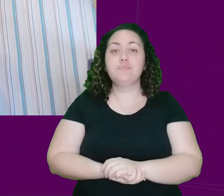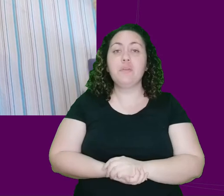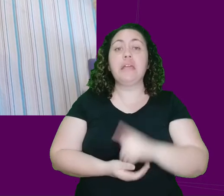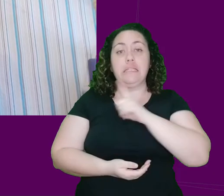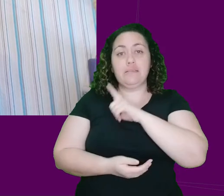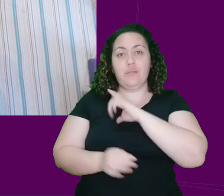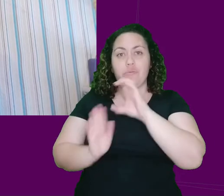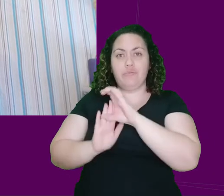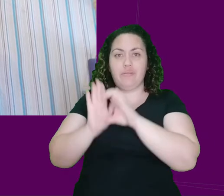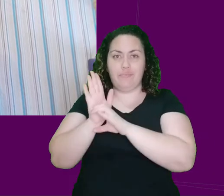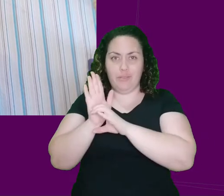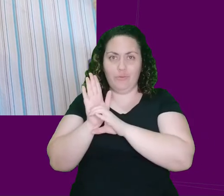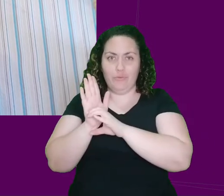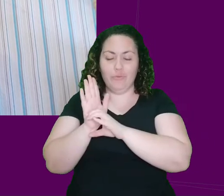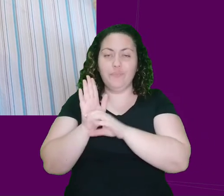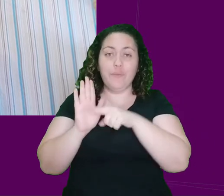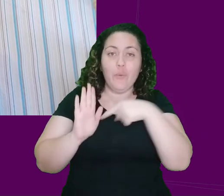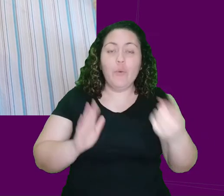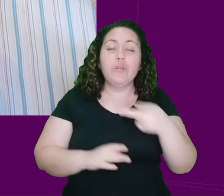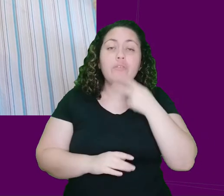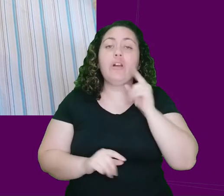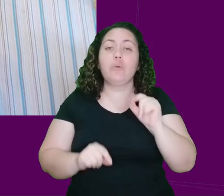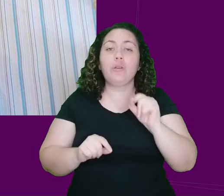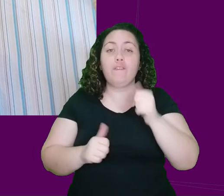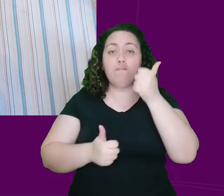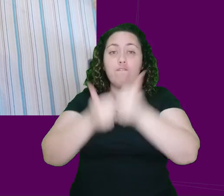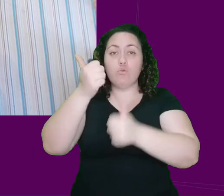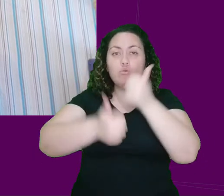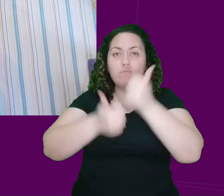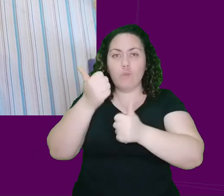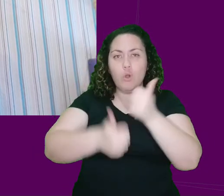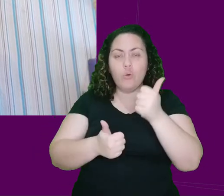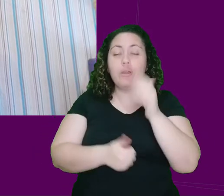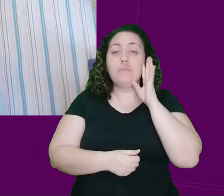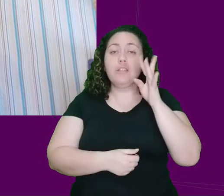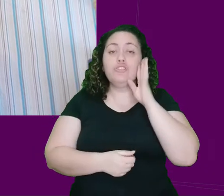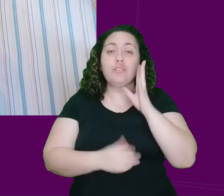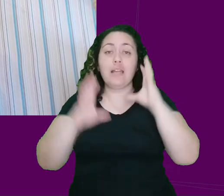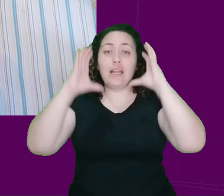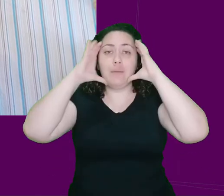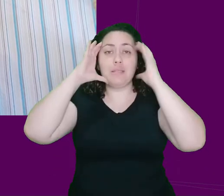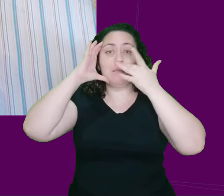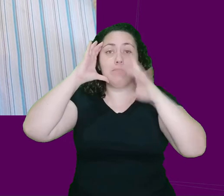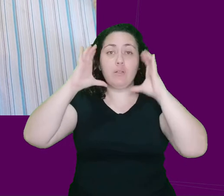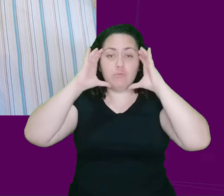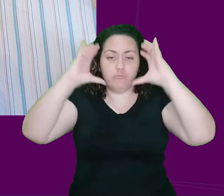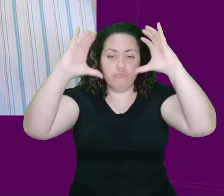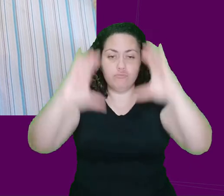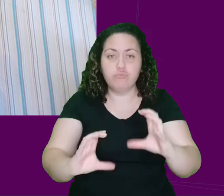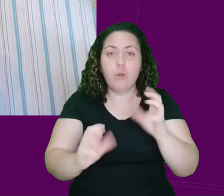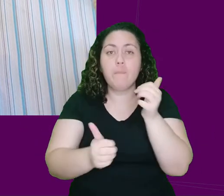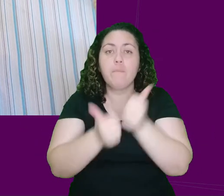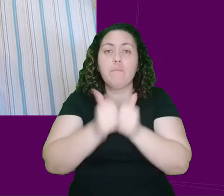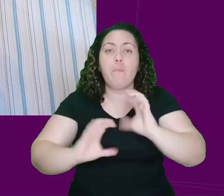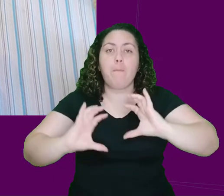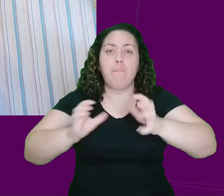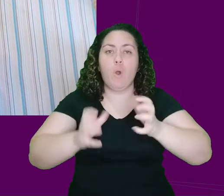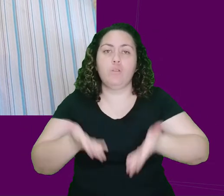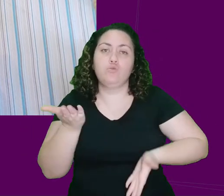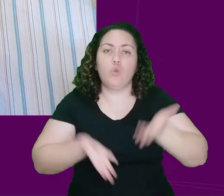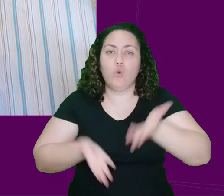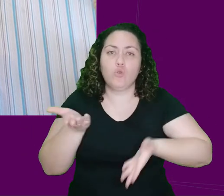onde as cabeças dos brancos serviam de bola. E é nesse contexto, nessa situação de efervescência social,